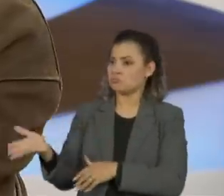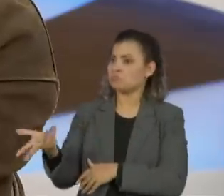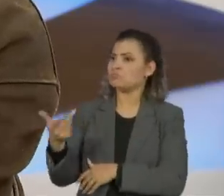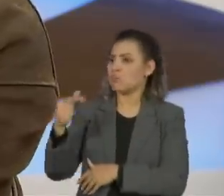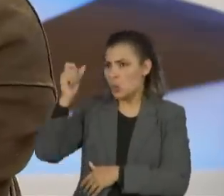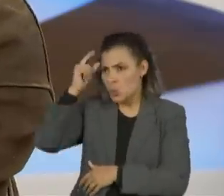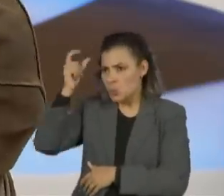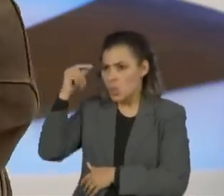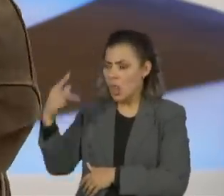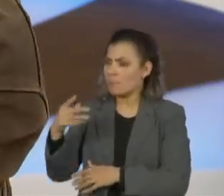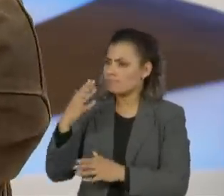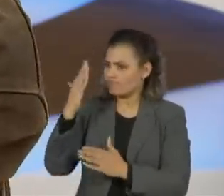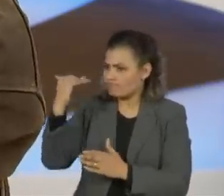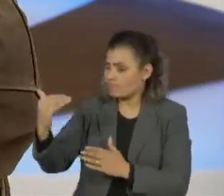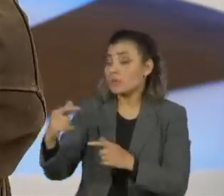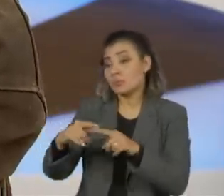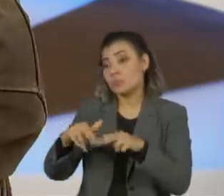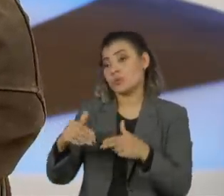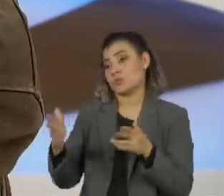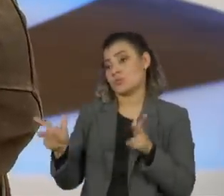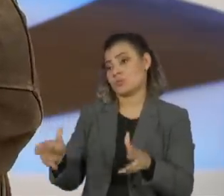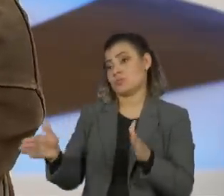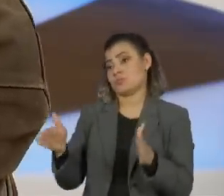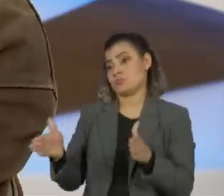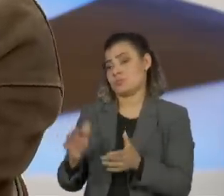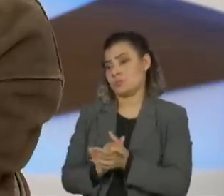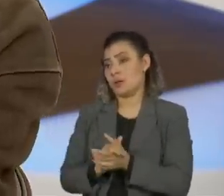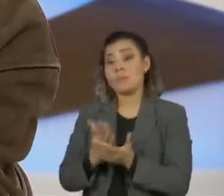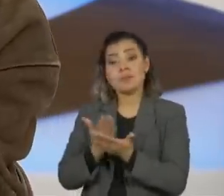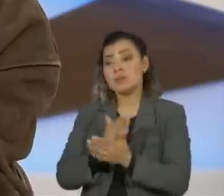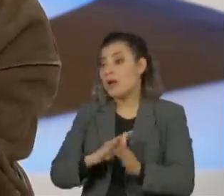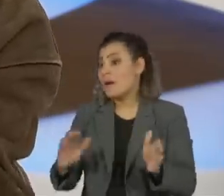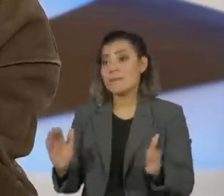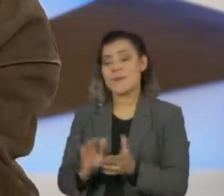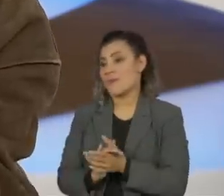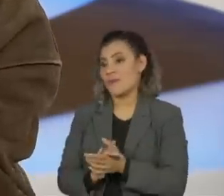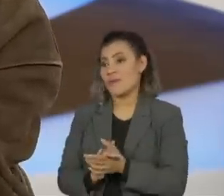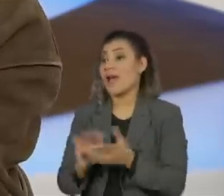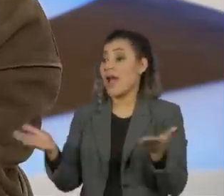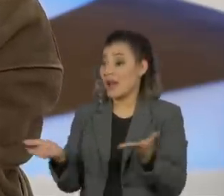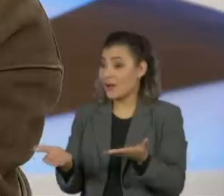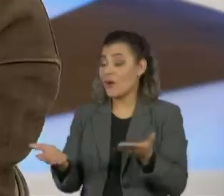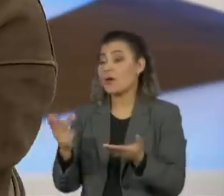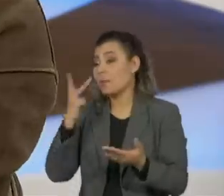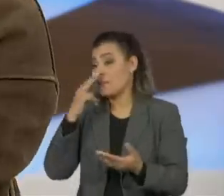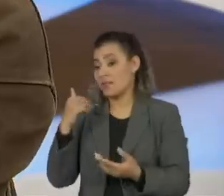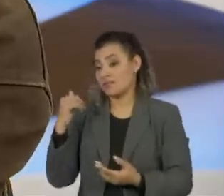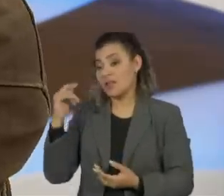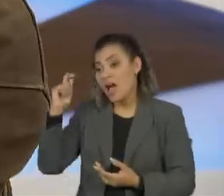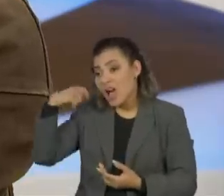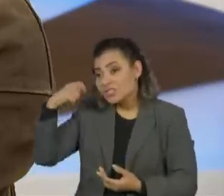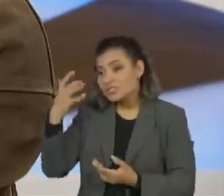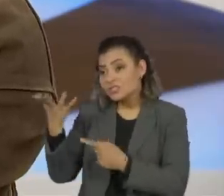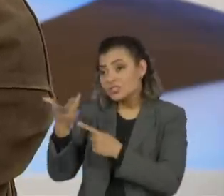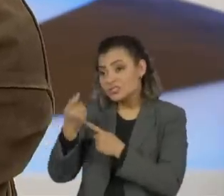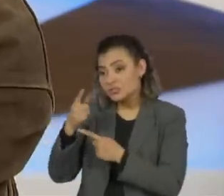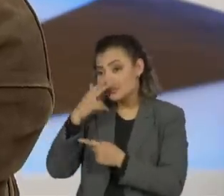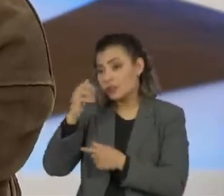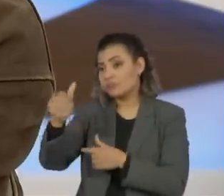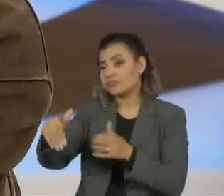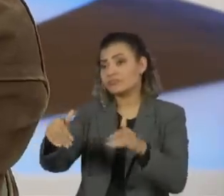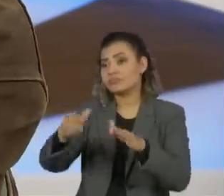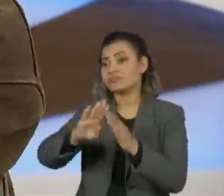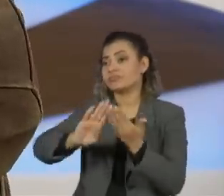cultural, etc, etc, é o que deveria acontecer, mas isso acabou, nós já temos artistas descartáveis, e as pessoas ficam